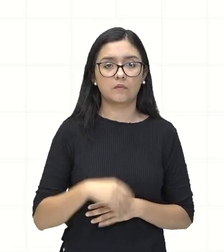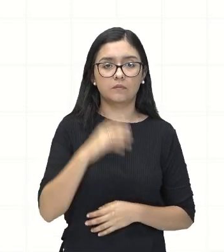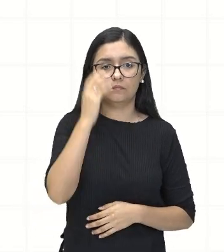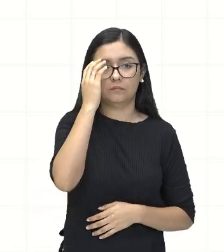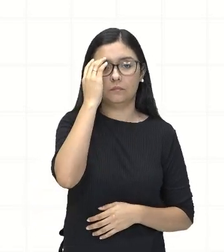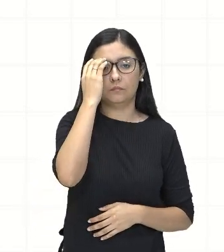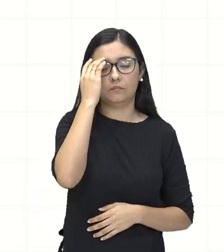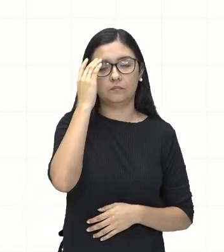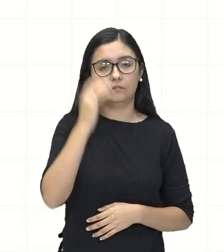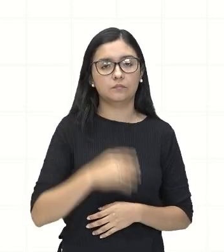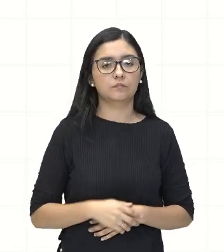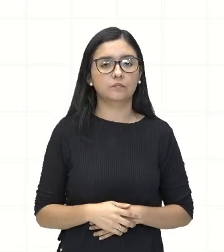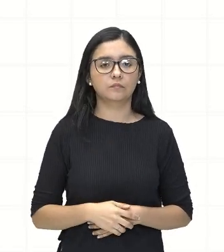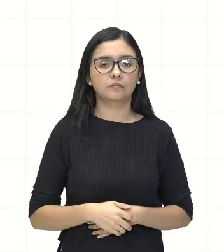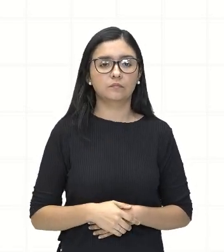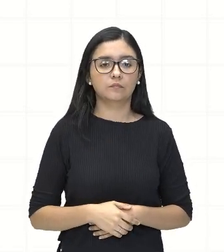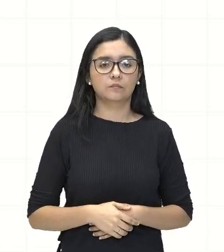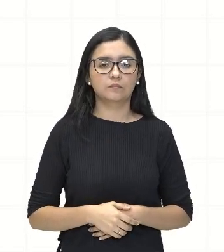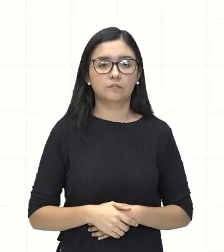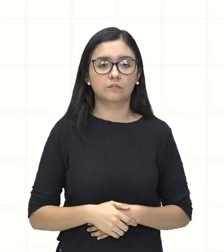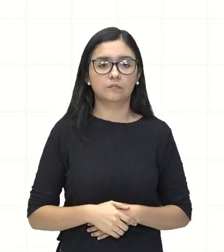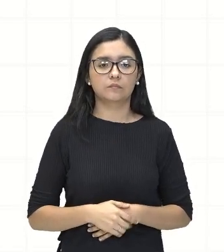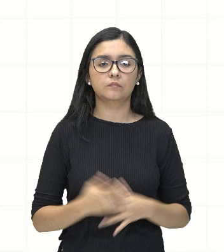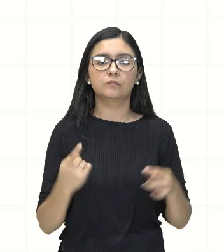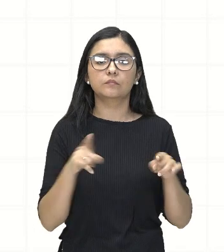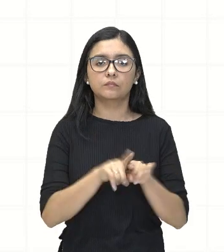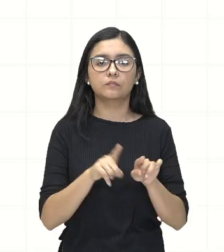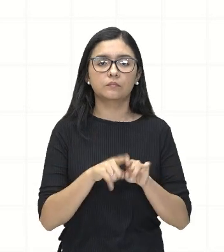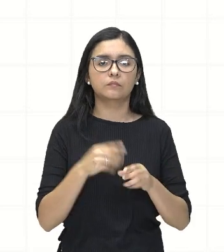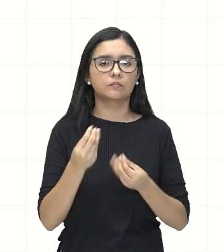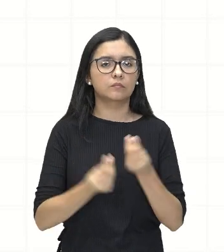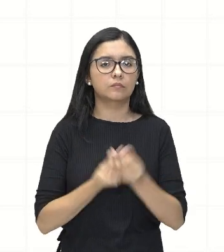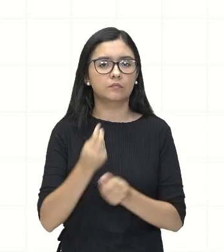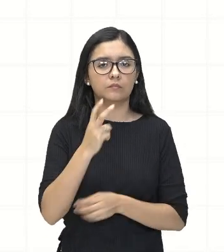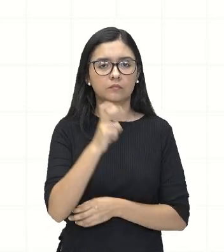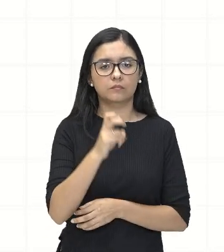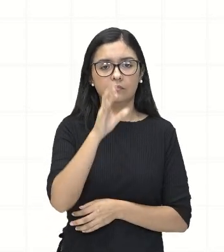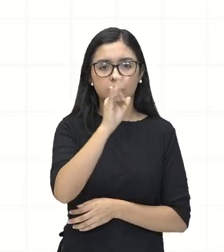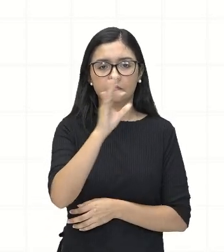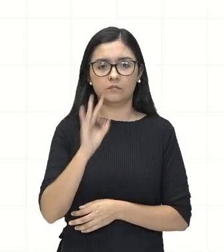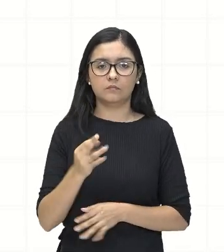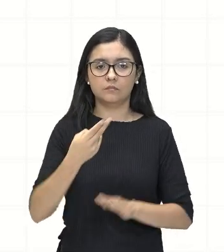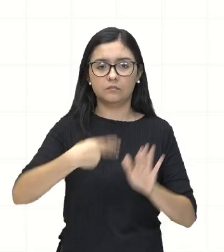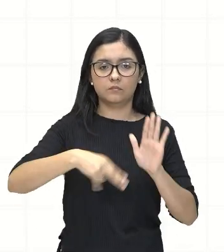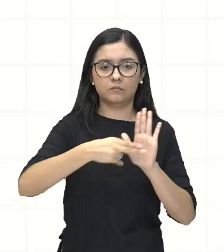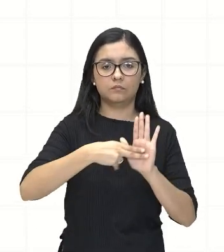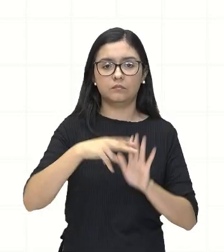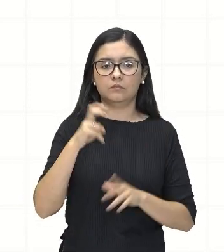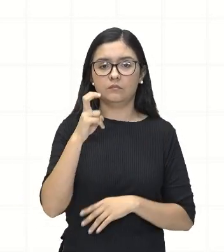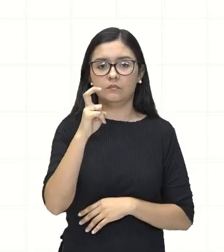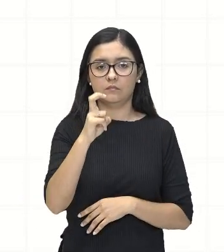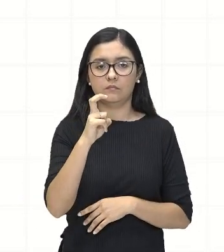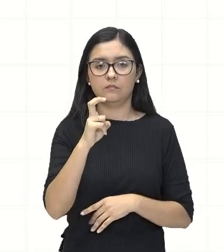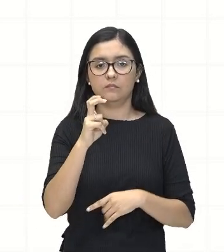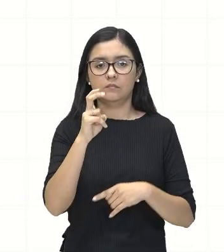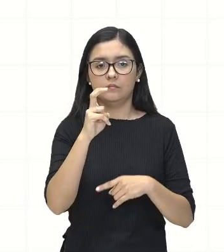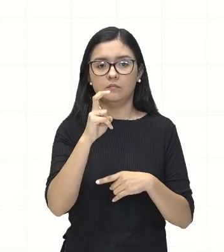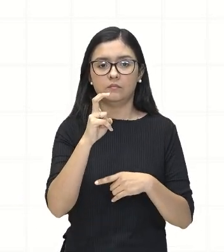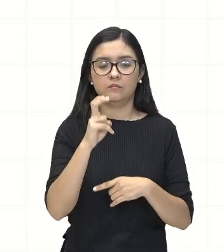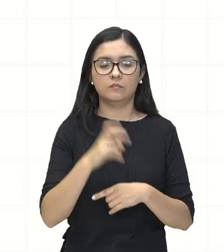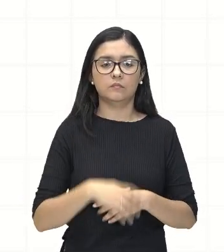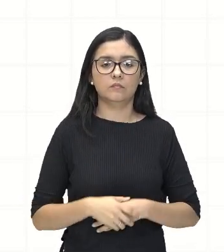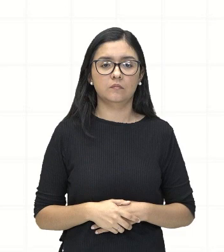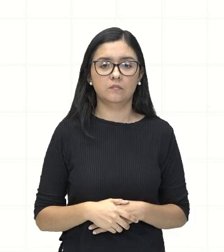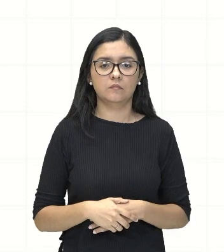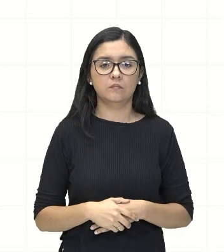e de onde que veio? 5% é igual a 5, deixa eu